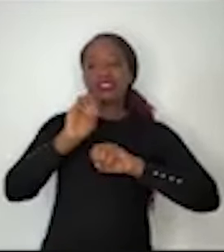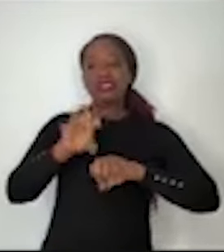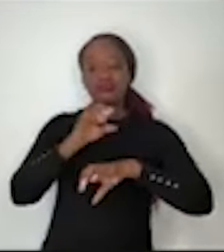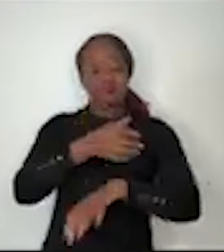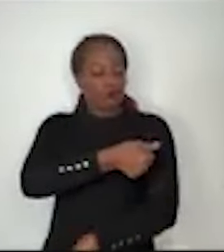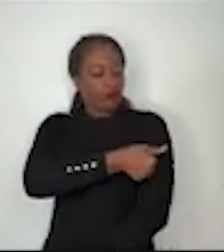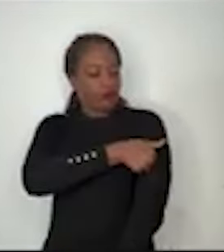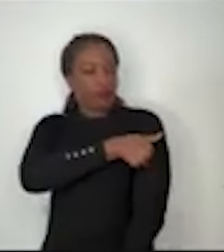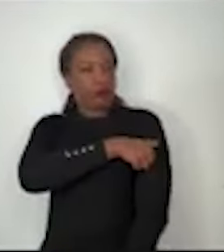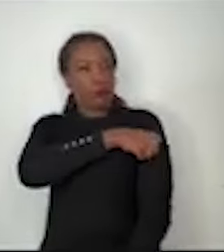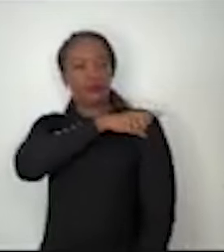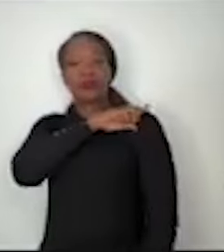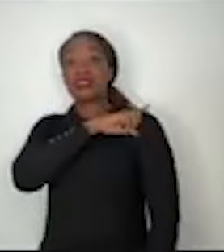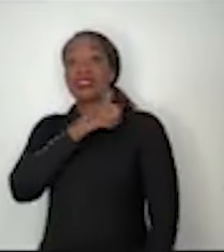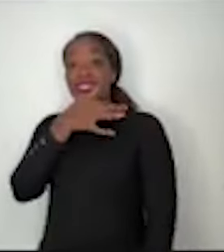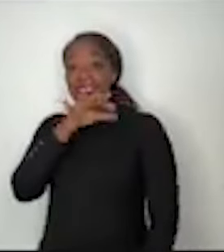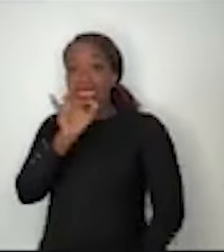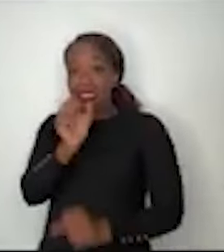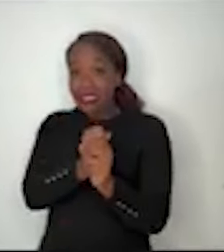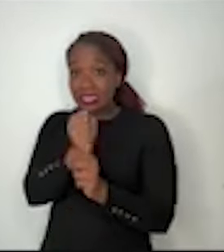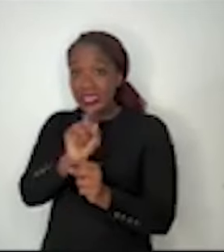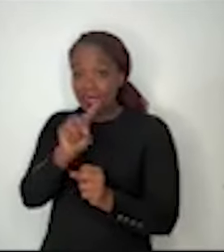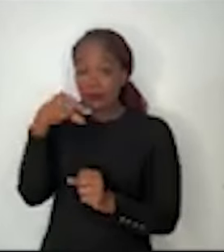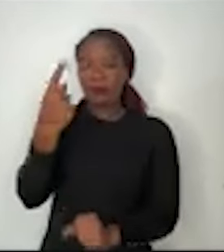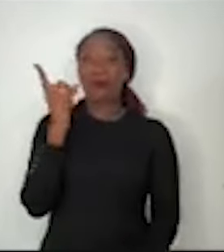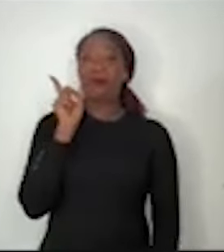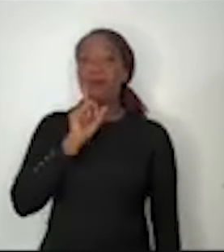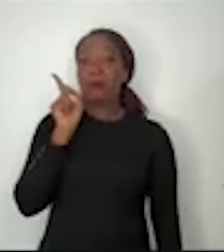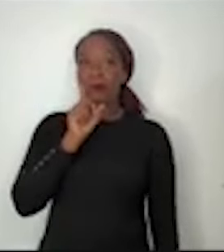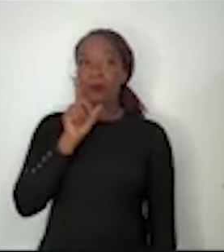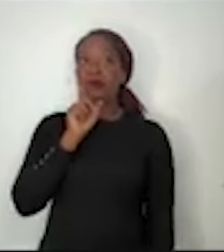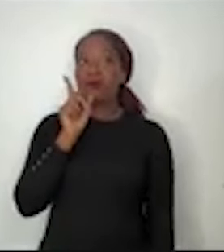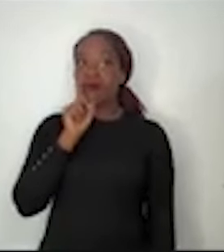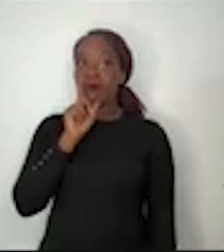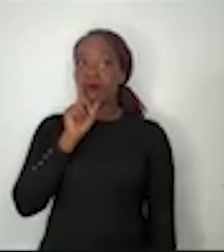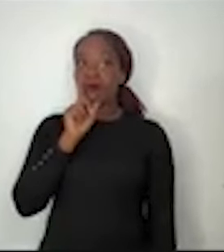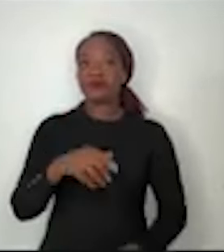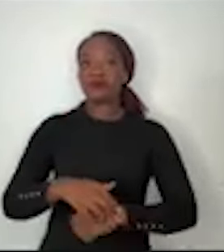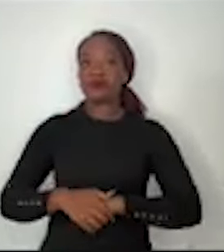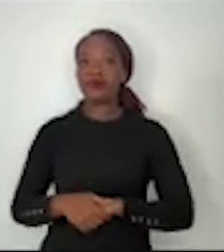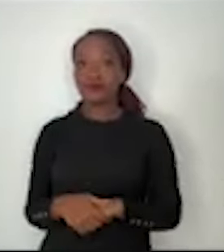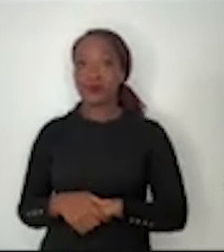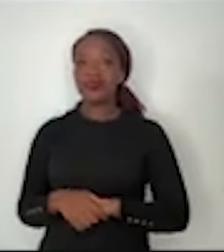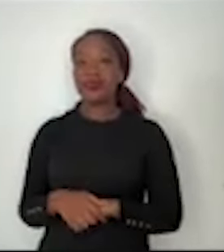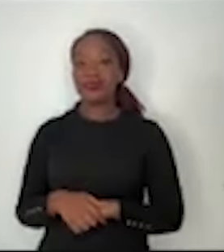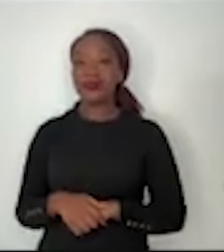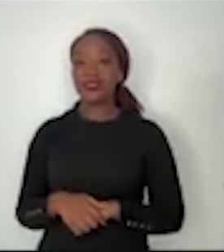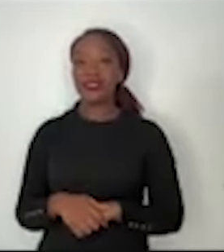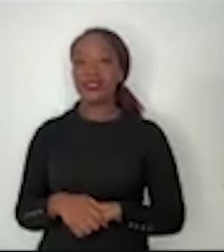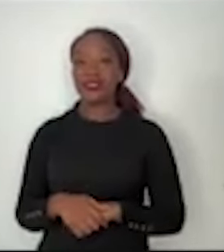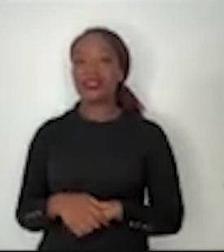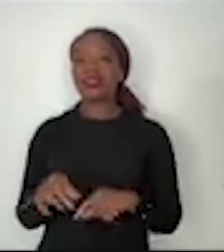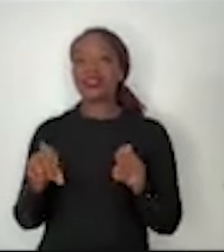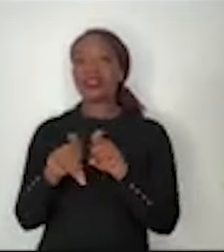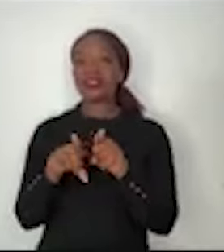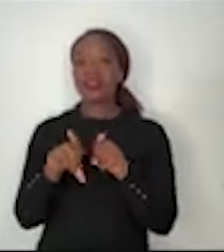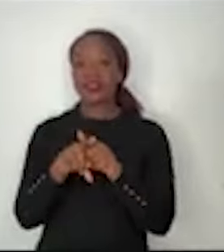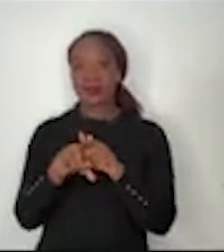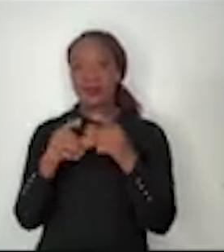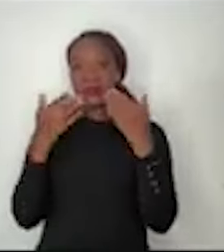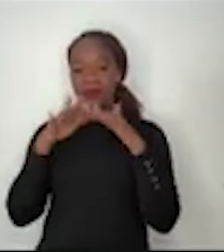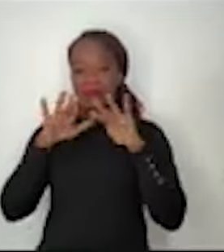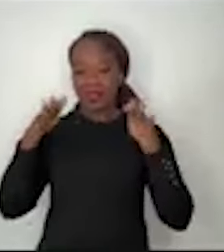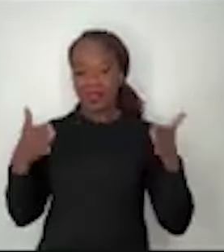dos Estados Unidos. E isso, evidentemente, explica muita coisa. Como nós teremos um painel para discutir isso, e eu